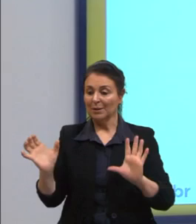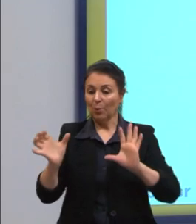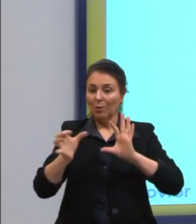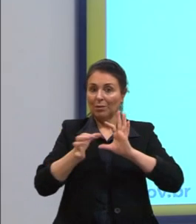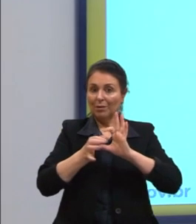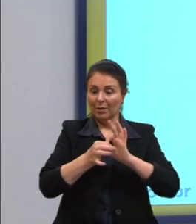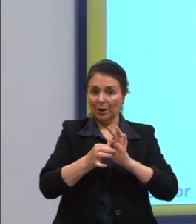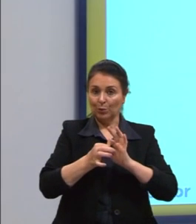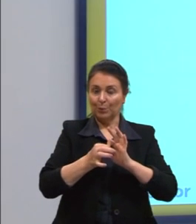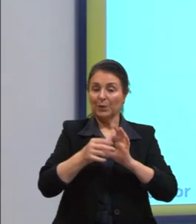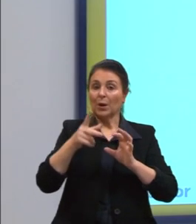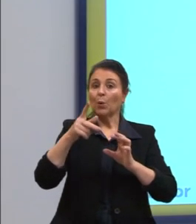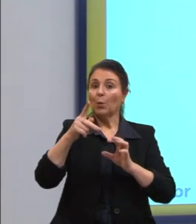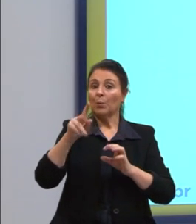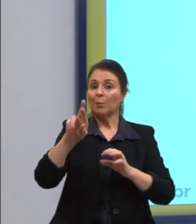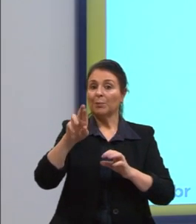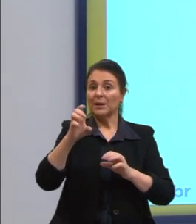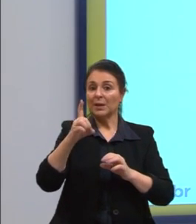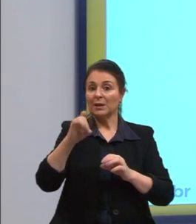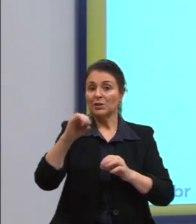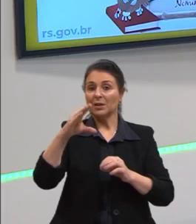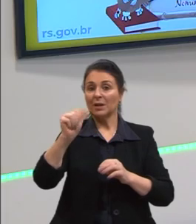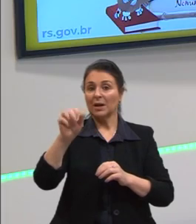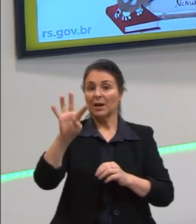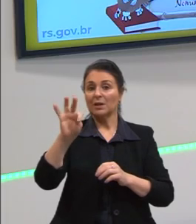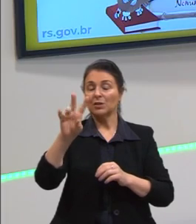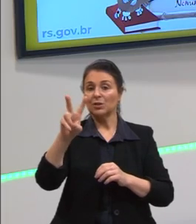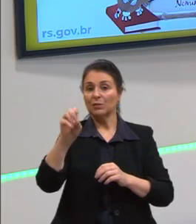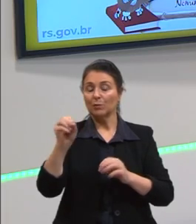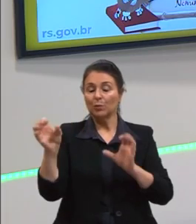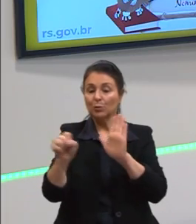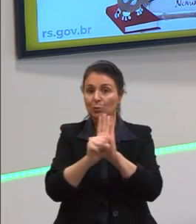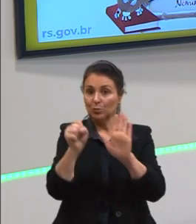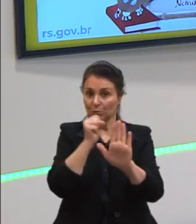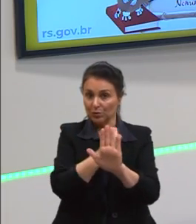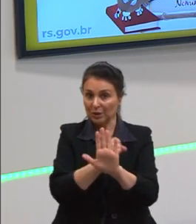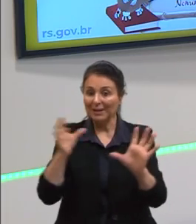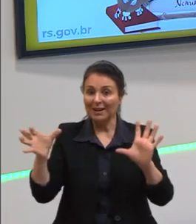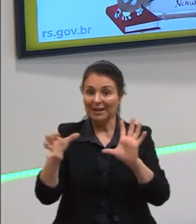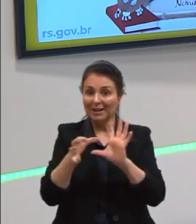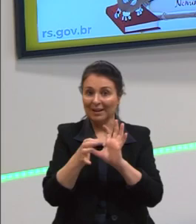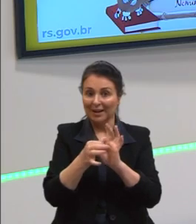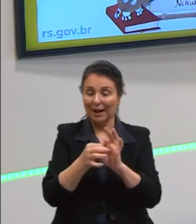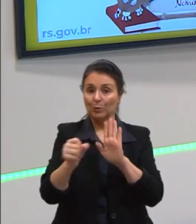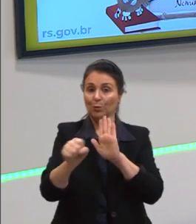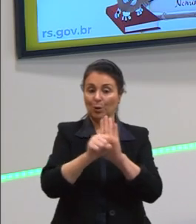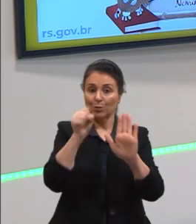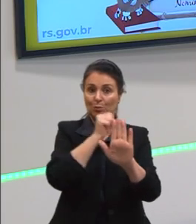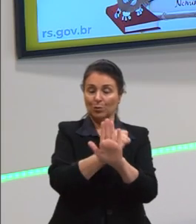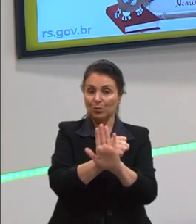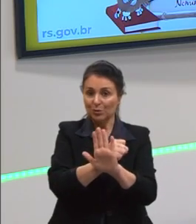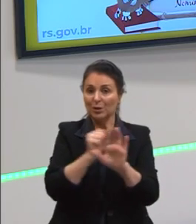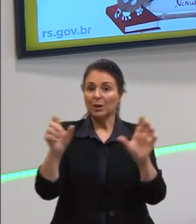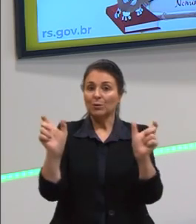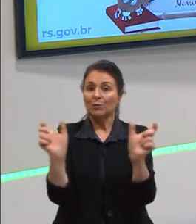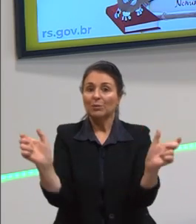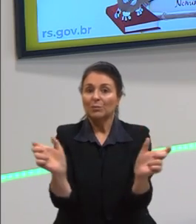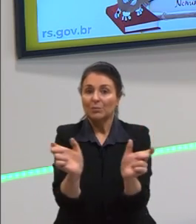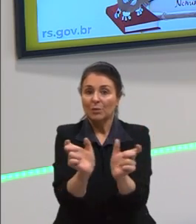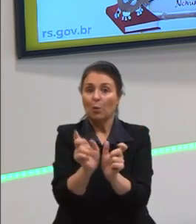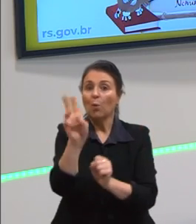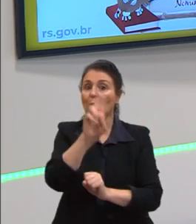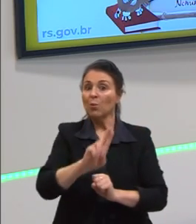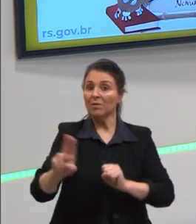esse predicativo do sujeito é ligado ao sujeito da oração através de um verbo de ligação.